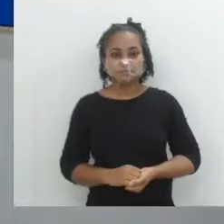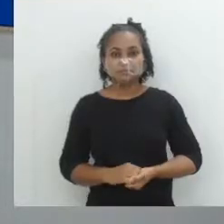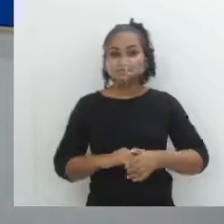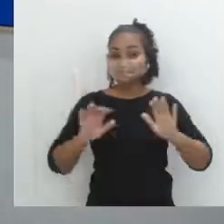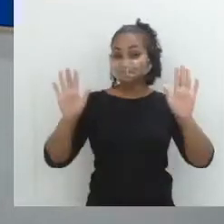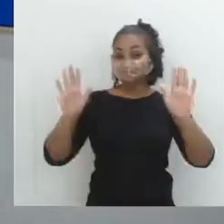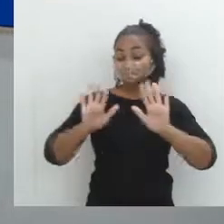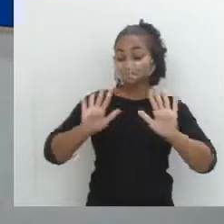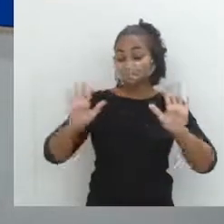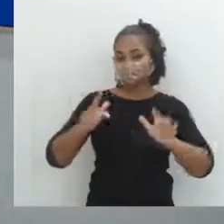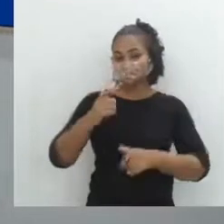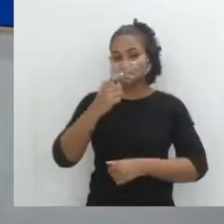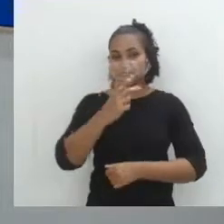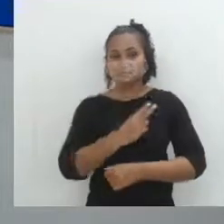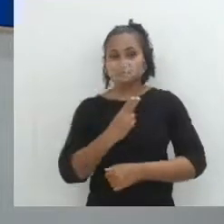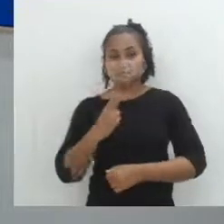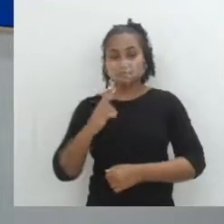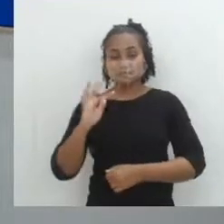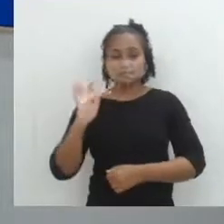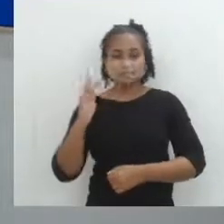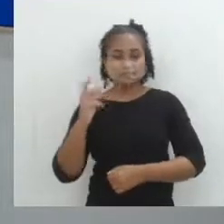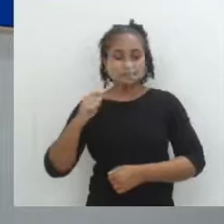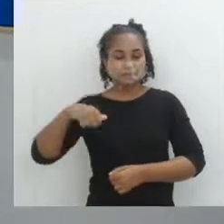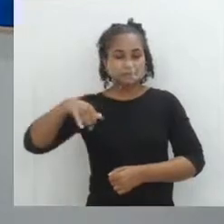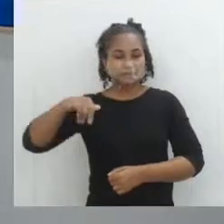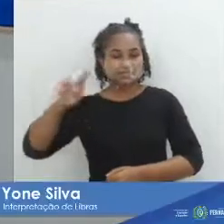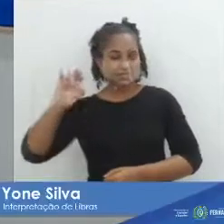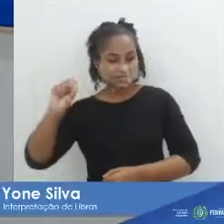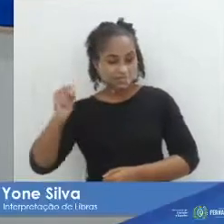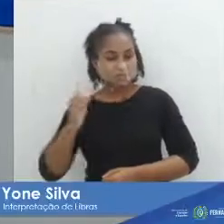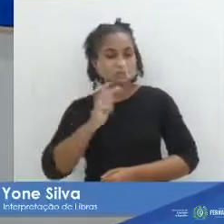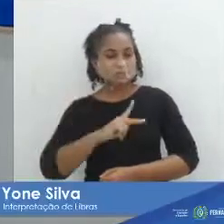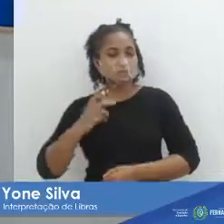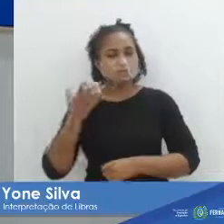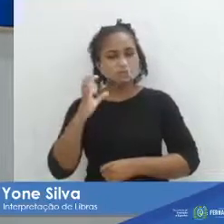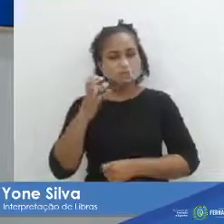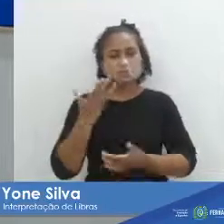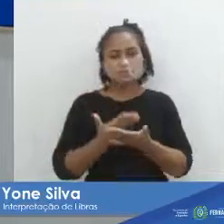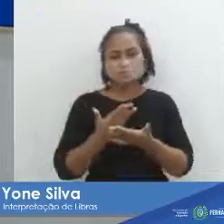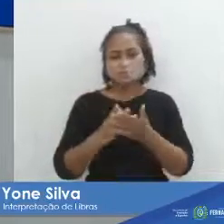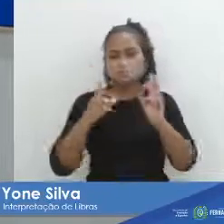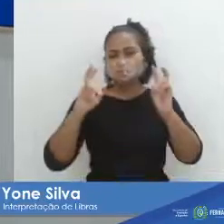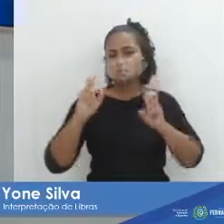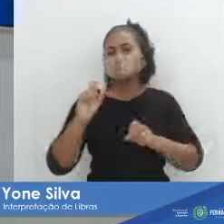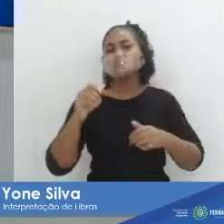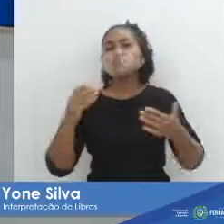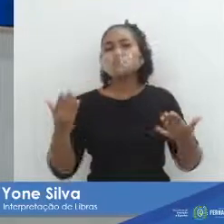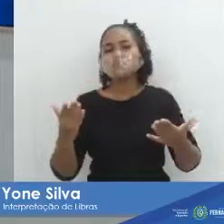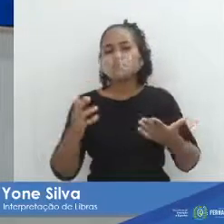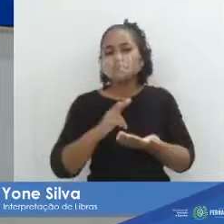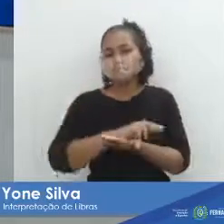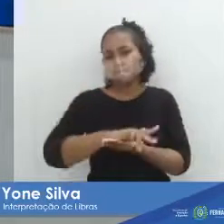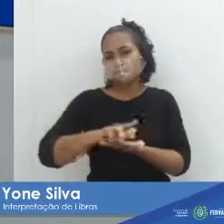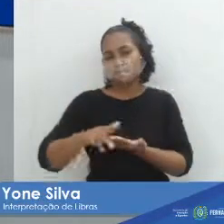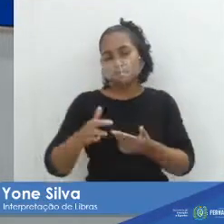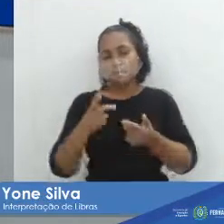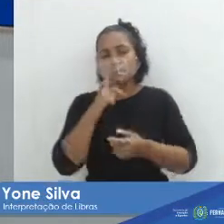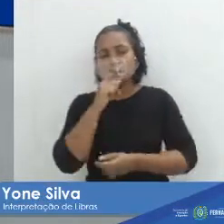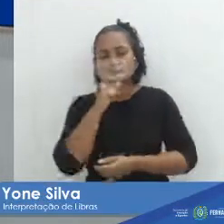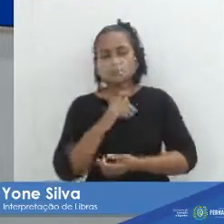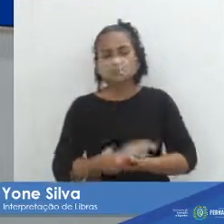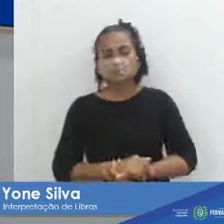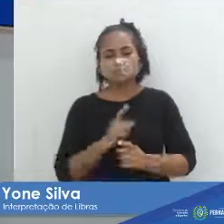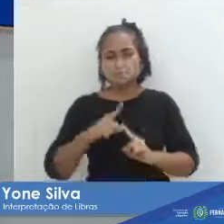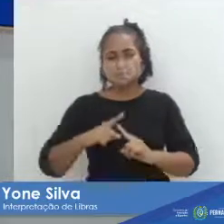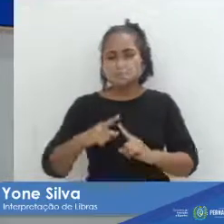Olá, meu nome é Tamiris, sou professora de ciências e vim trazer para vocês a aula de hoje sobre diferentes tipos de água.